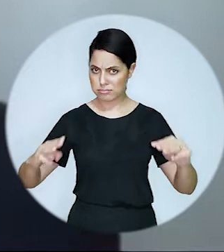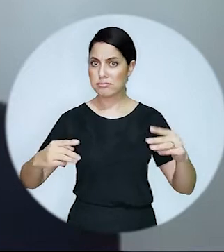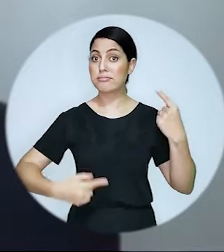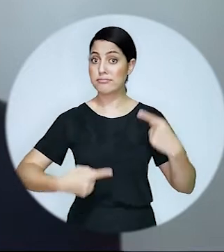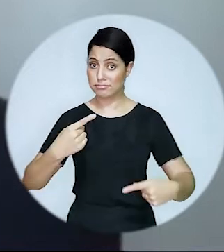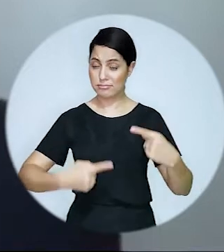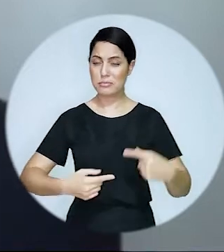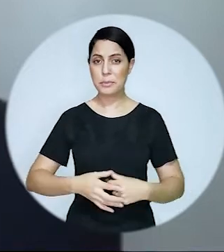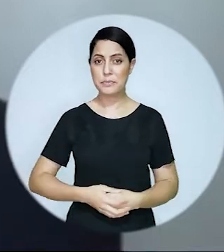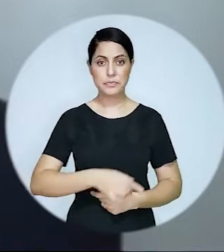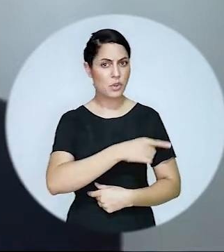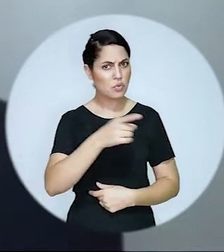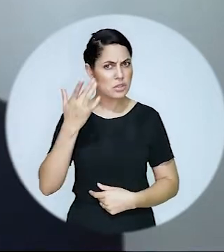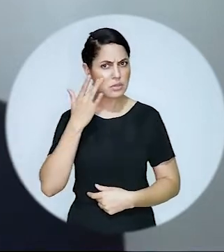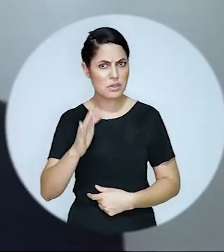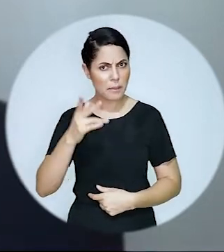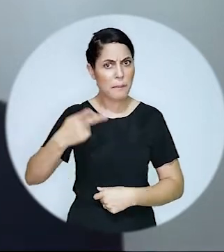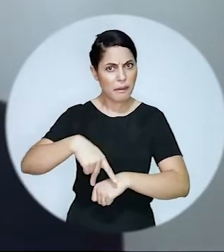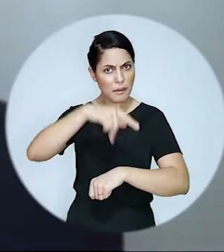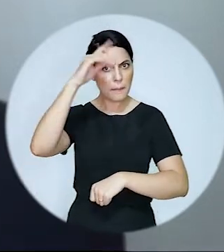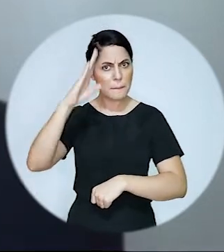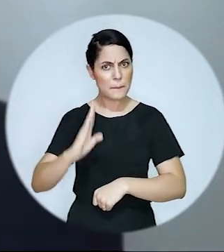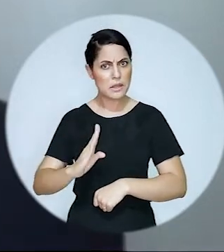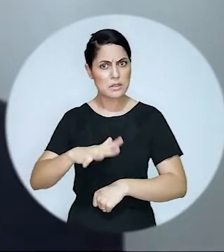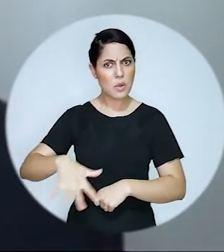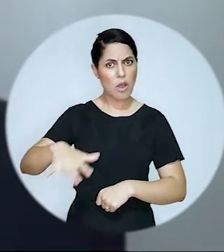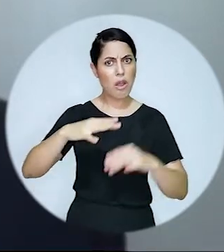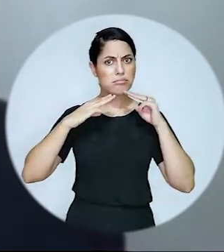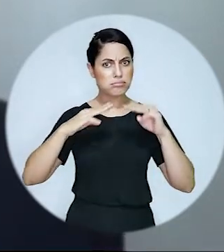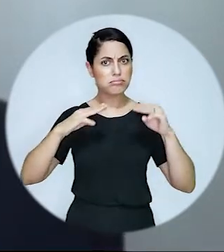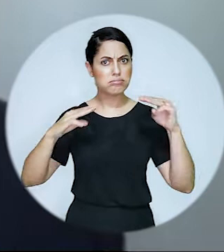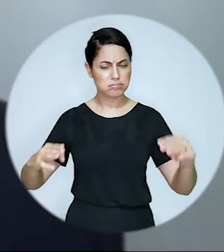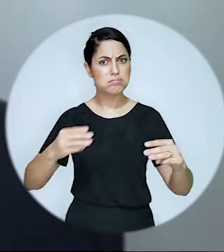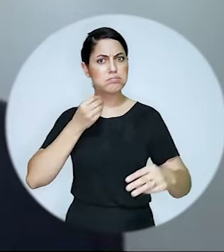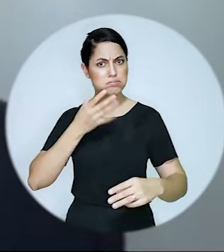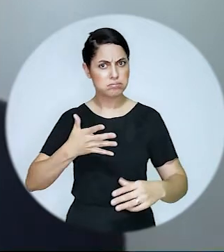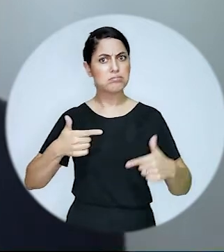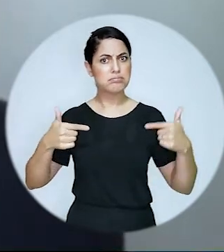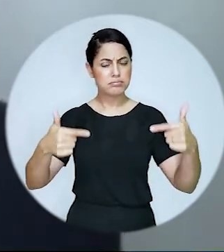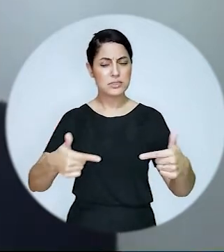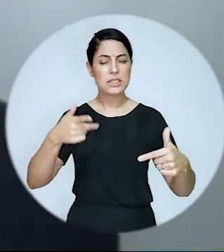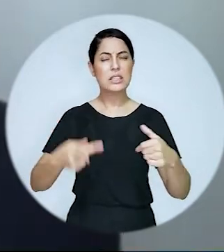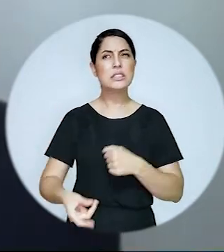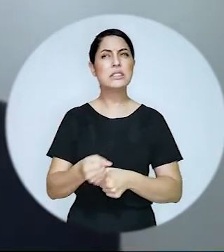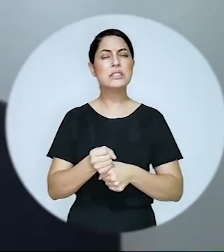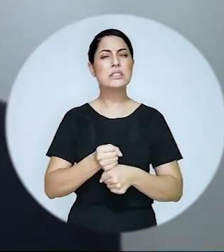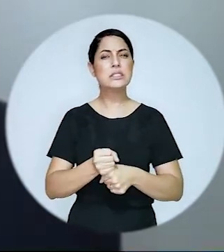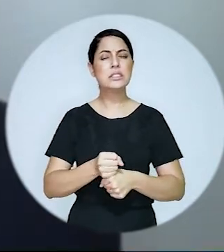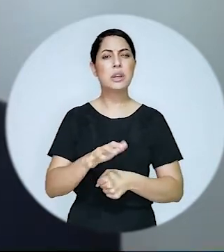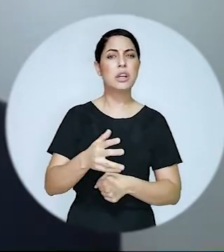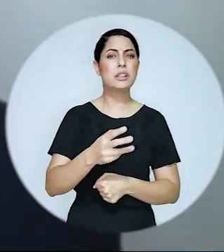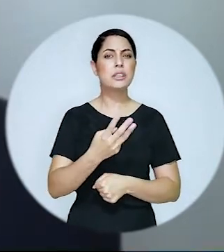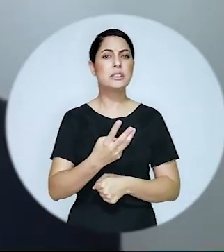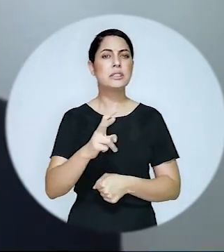marcas. Para aqueles que não sabem, o Brasil é muito pujante na área de marcas. Esse ano há uma previsão